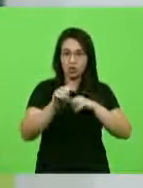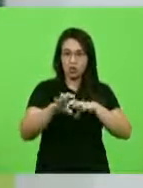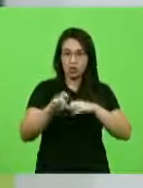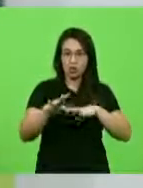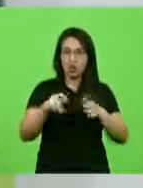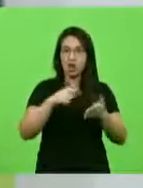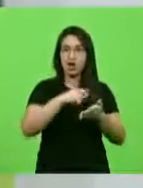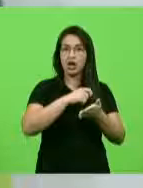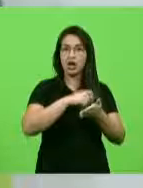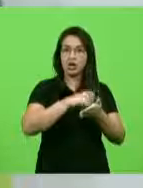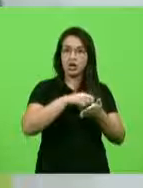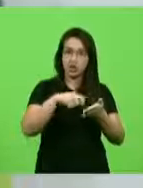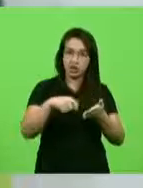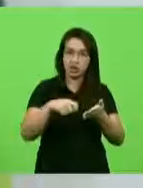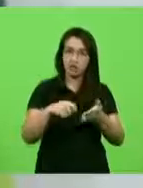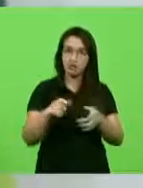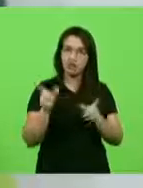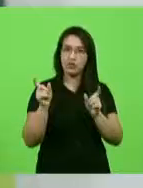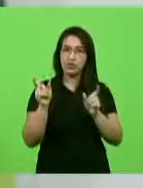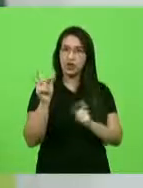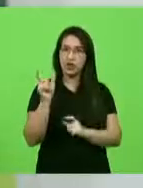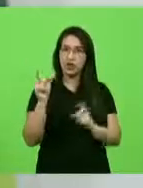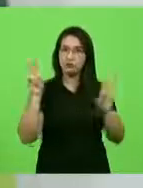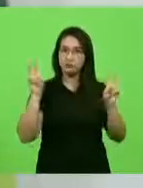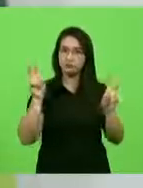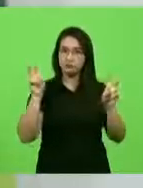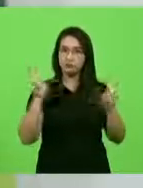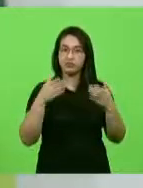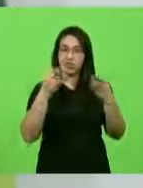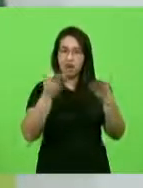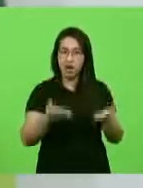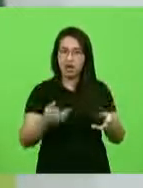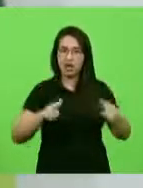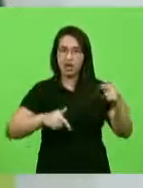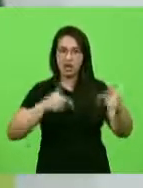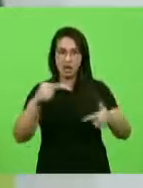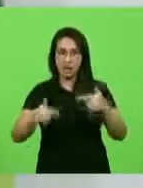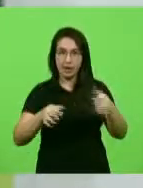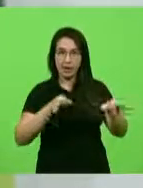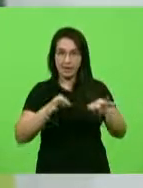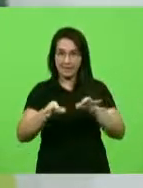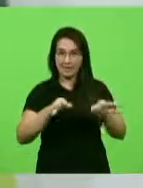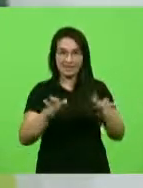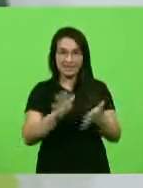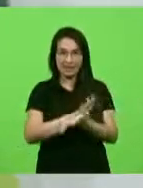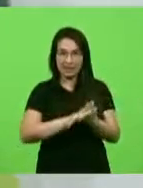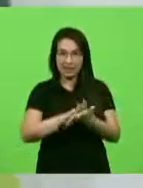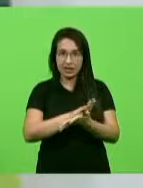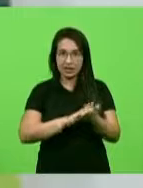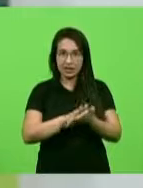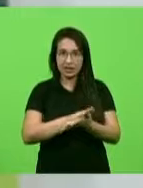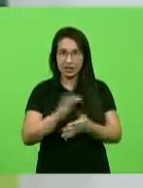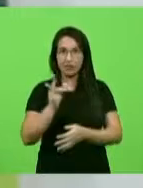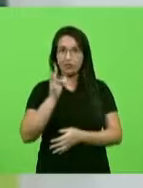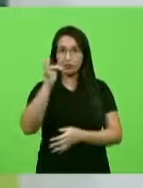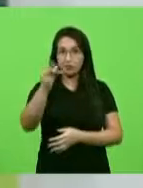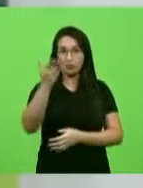embora com aquela frase escrita no caderno. Aquele que trabalha sem planejamento é o arquiteto do fracasso.